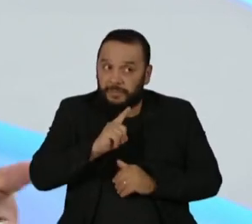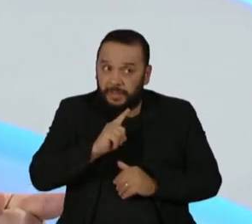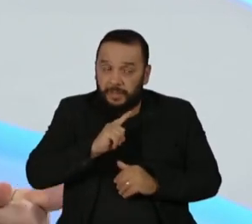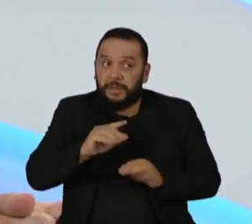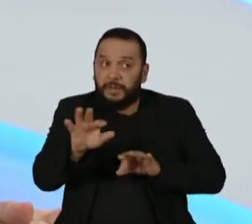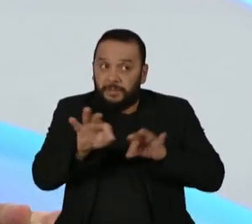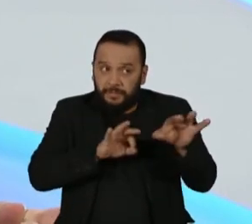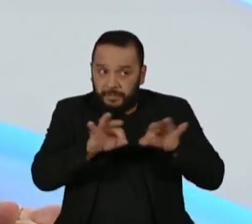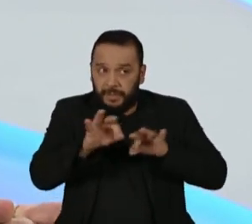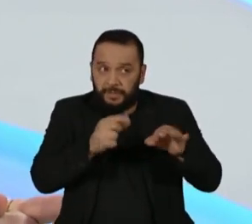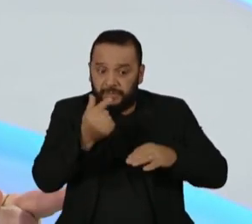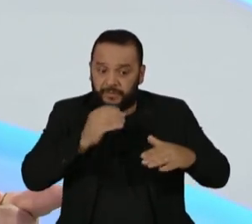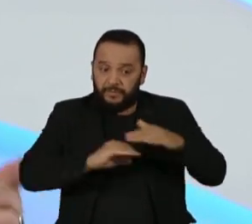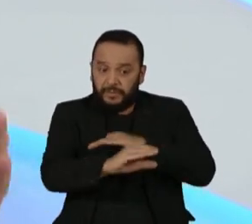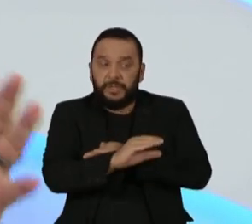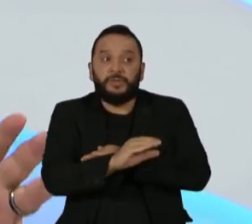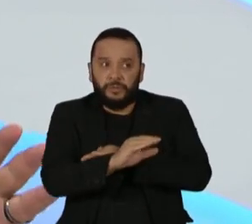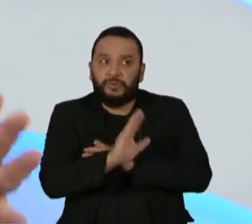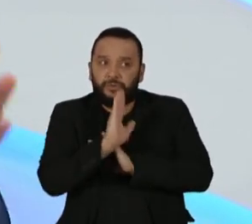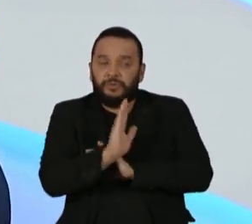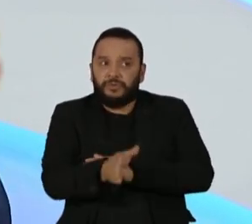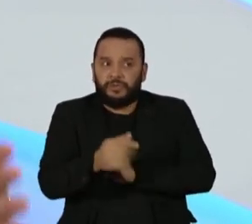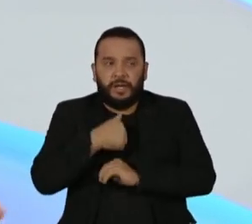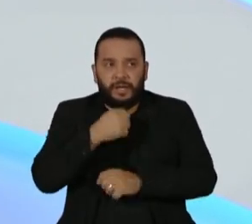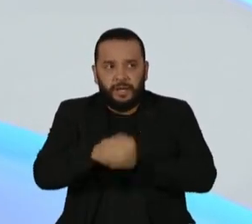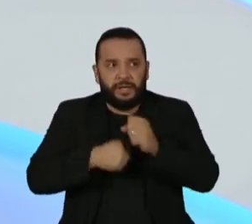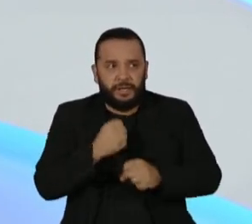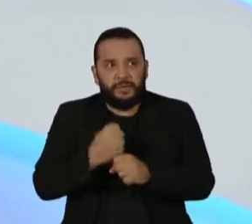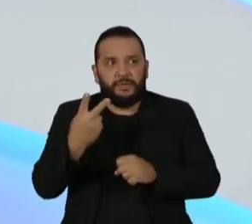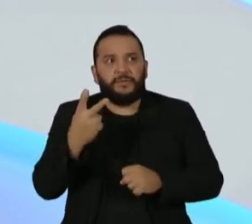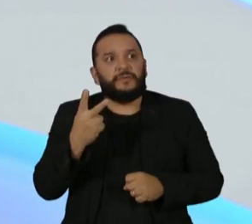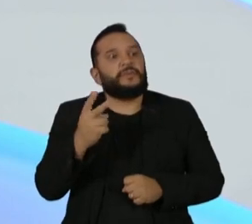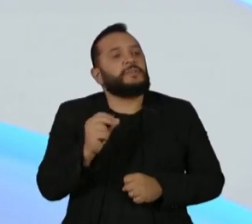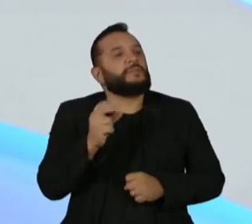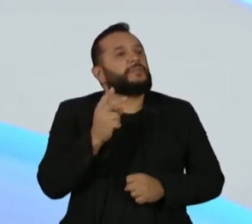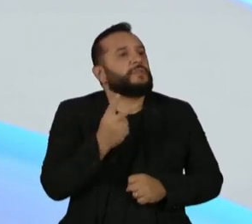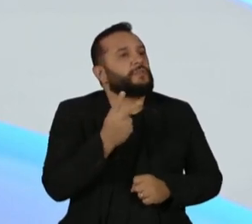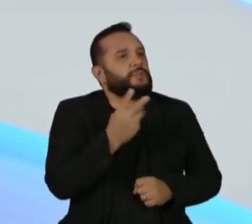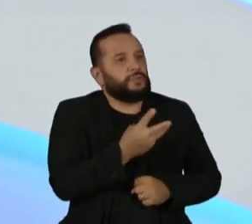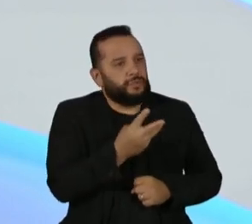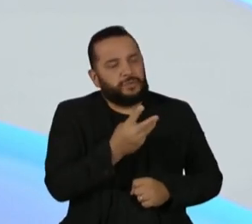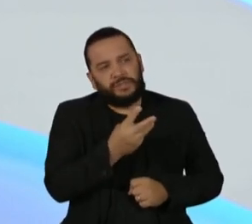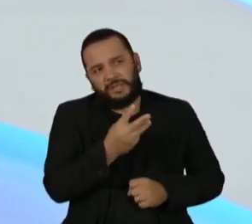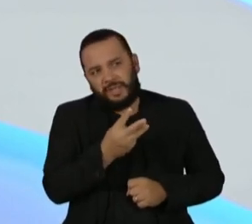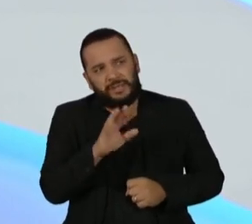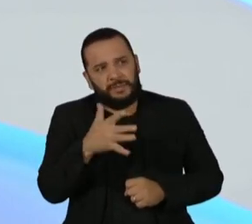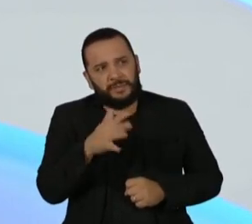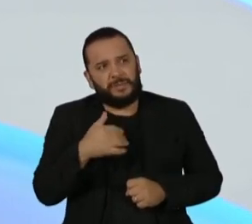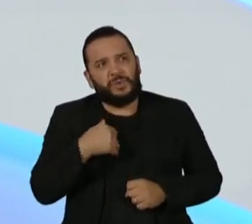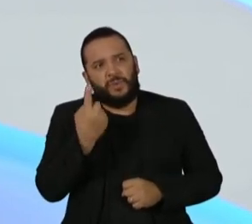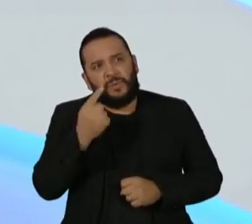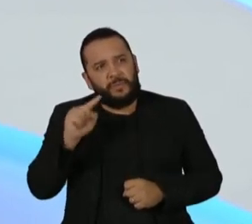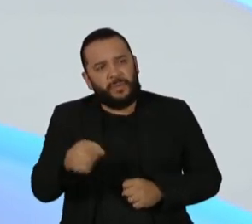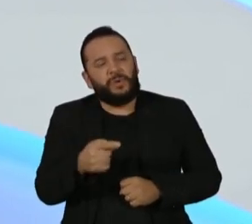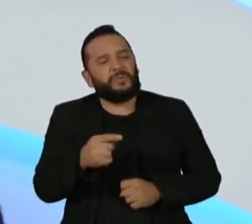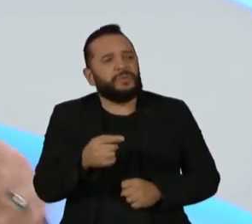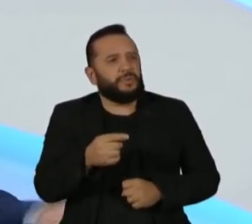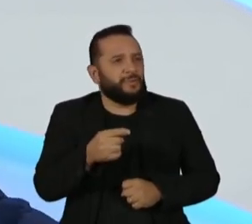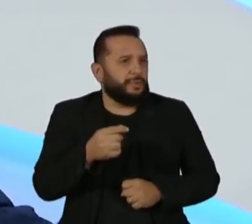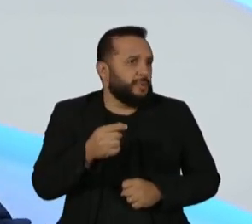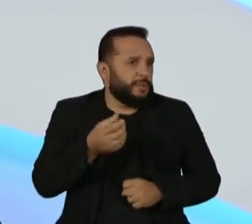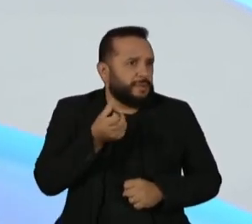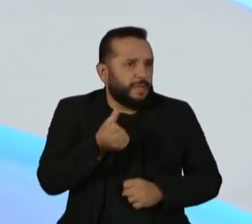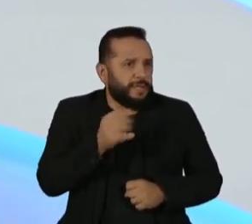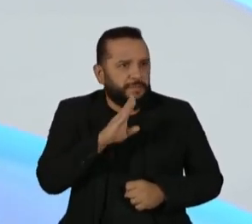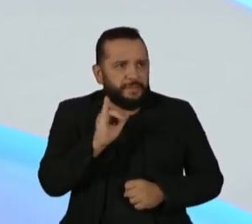em 2022, 2023, para essa rúbrica, era algo em torno de 1,6 bilhões de reais e